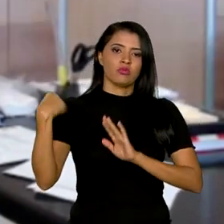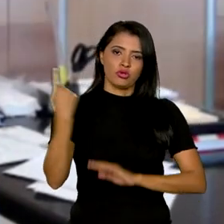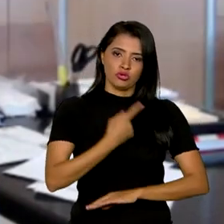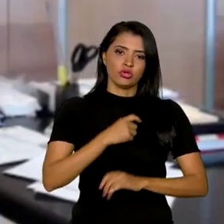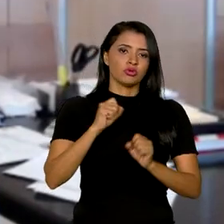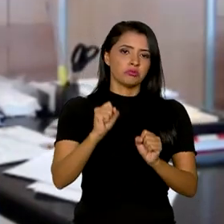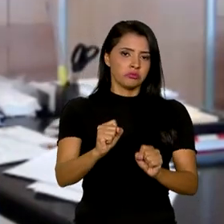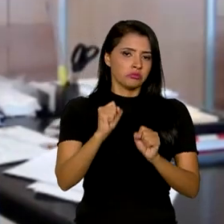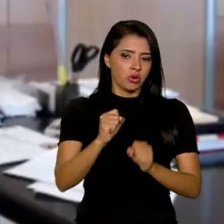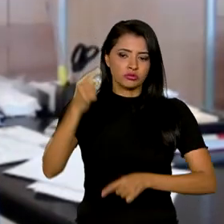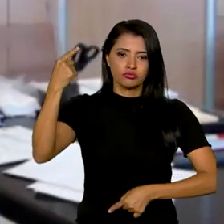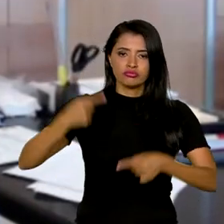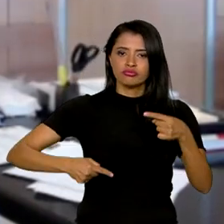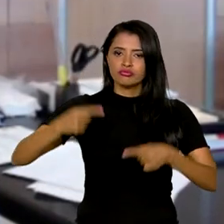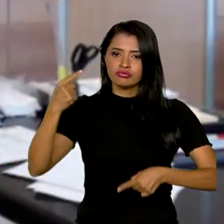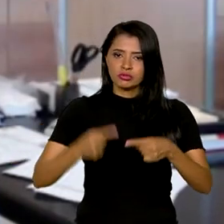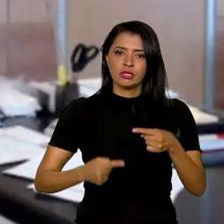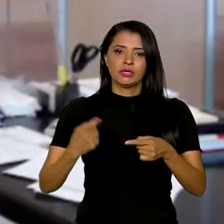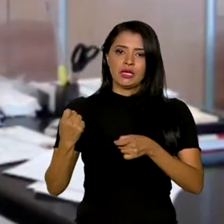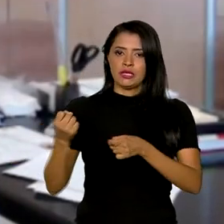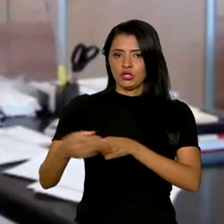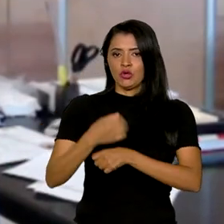possamos fazer as discussões das obras-obras do PAC.